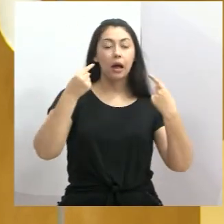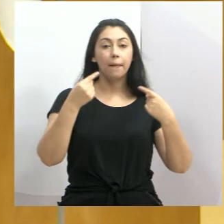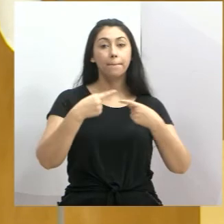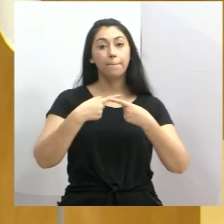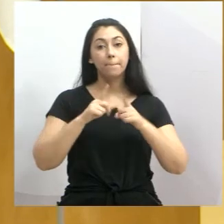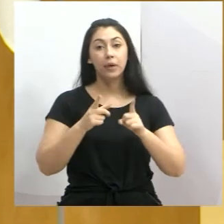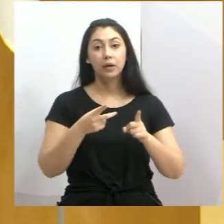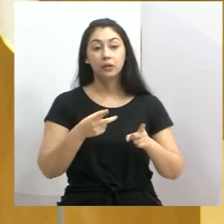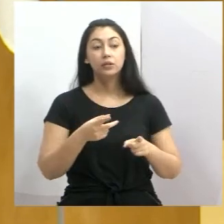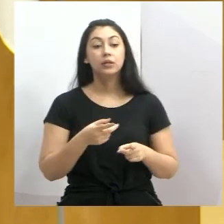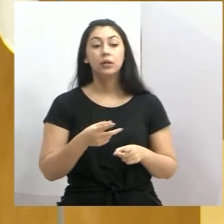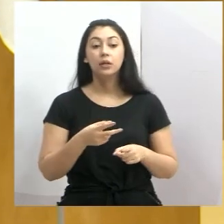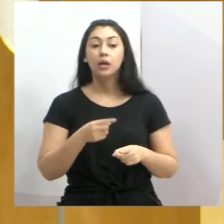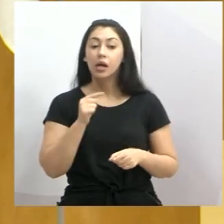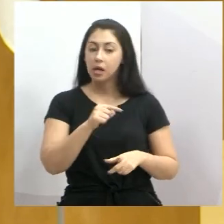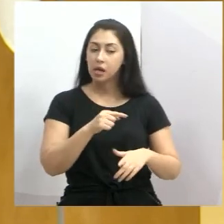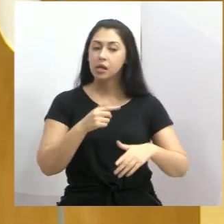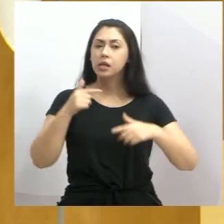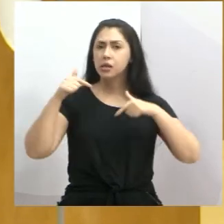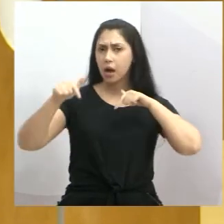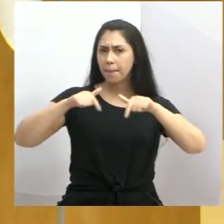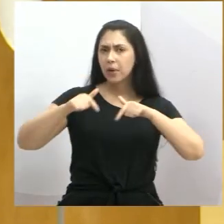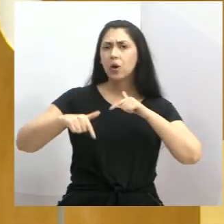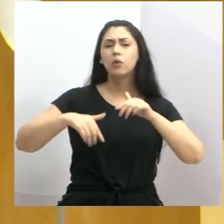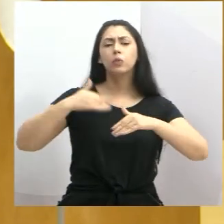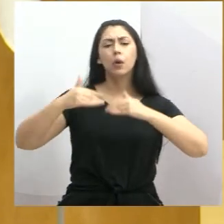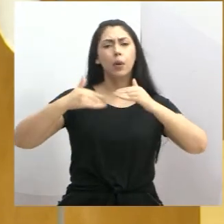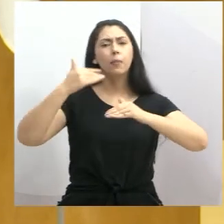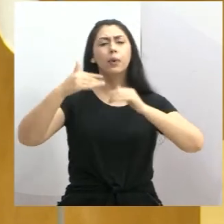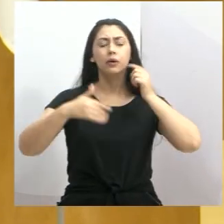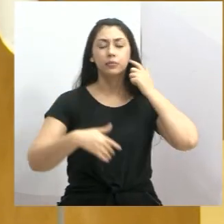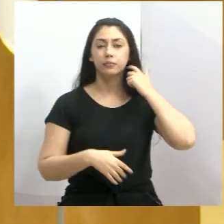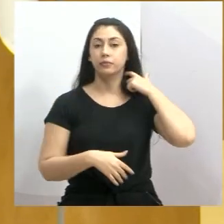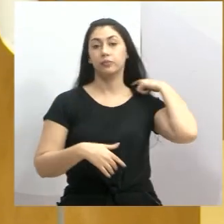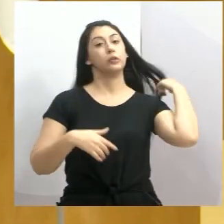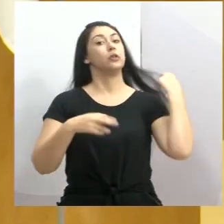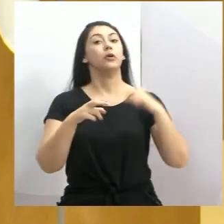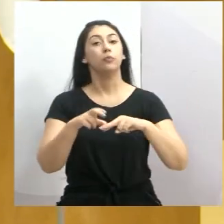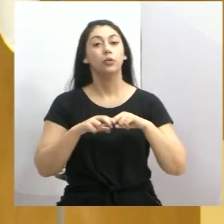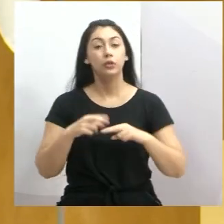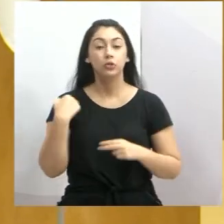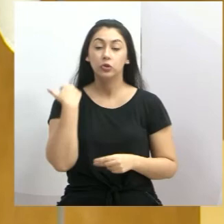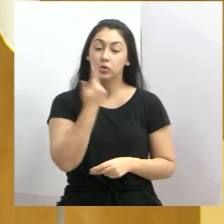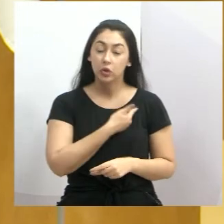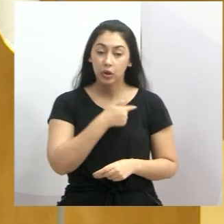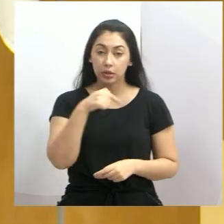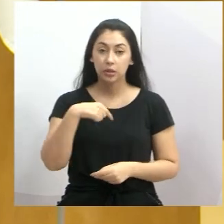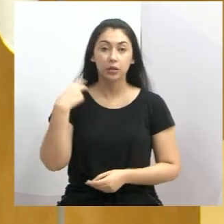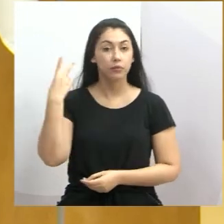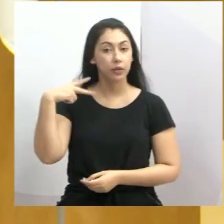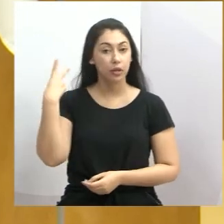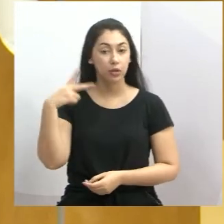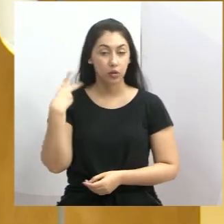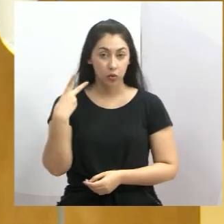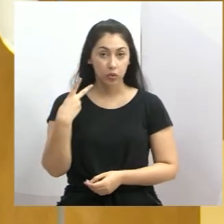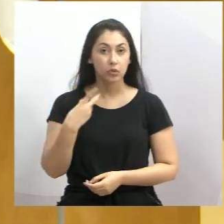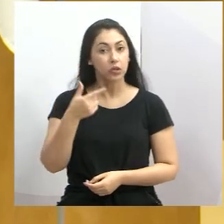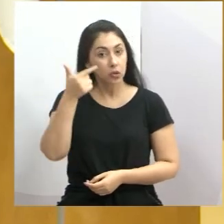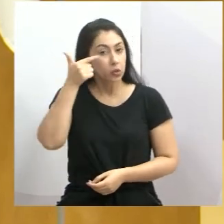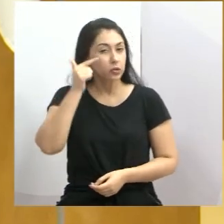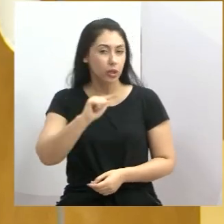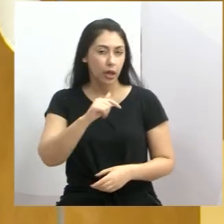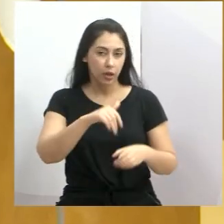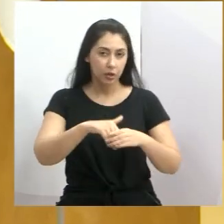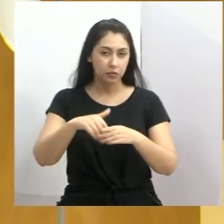fez para chegar e estar sentado nessa cadeira. Portanto, vereador, eu acho que qualquer um de nós que senta nessa cadeira, que ganha uma eleição numa